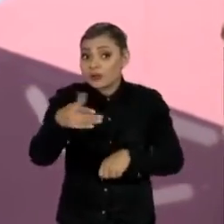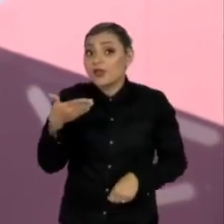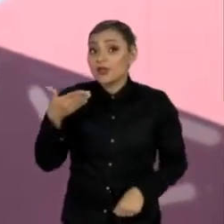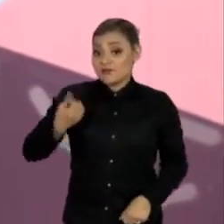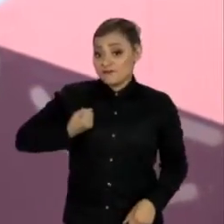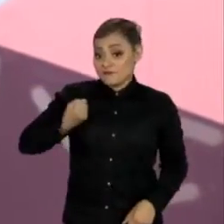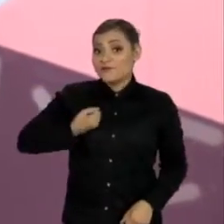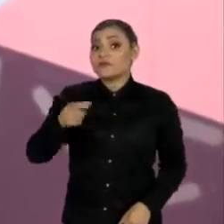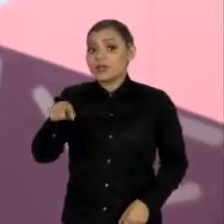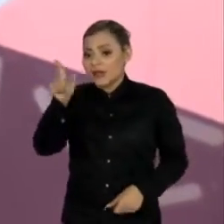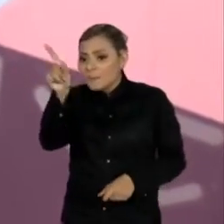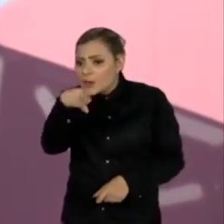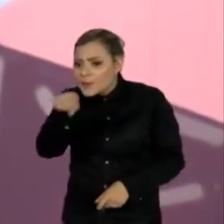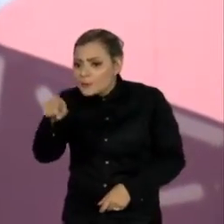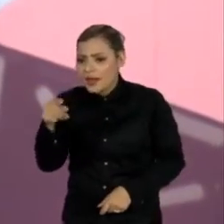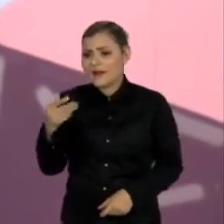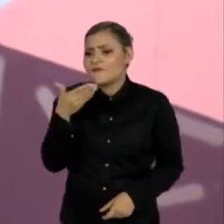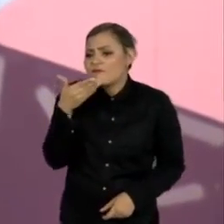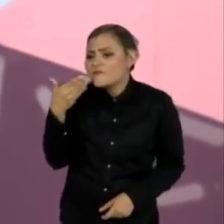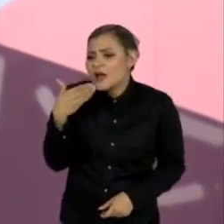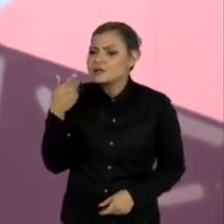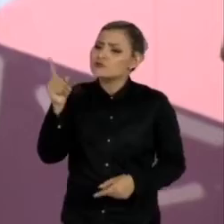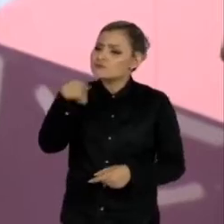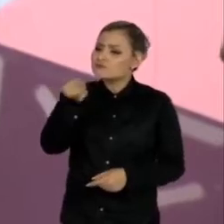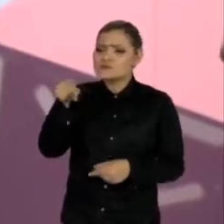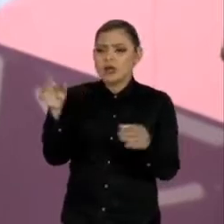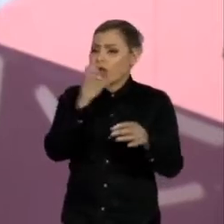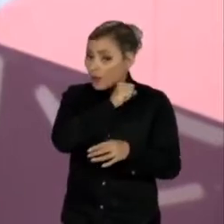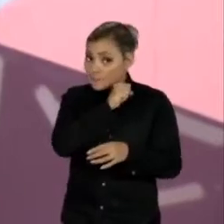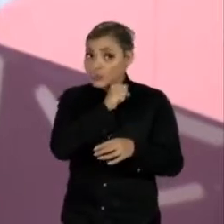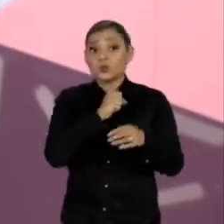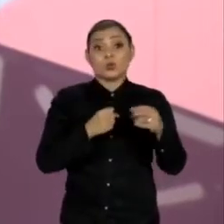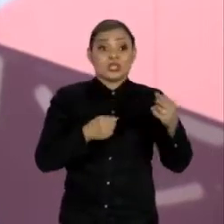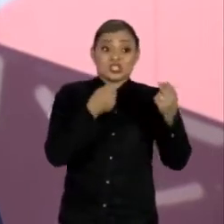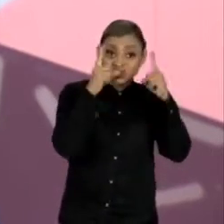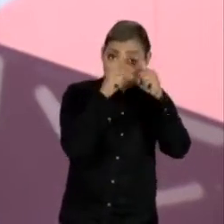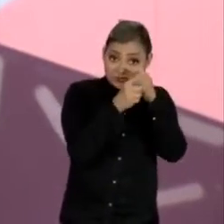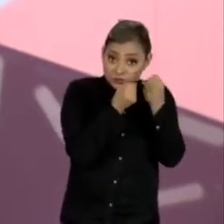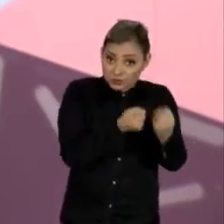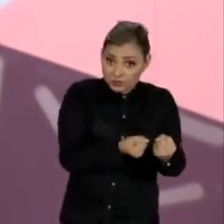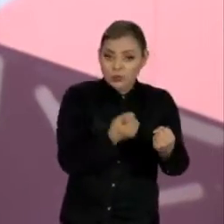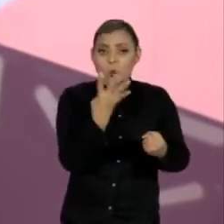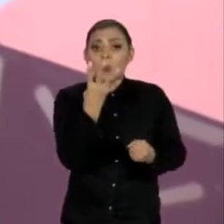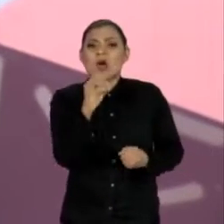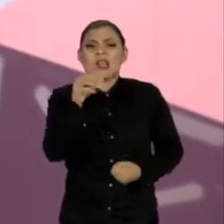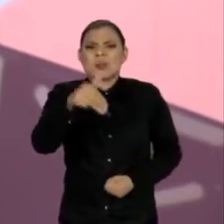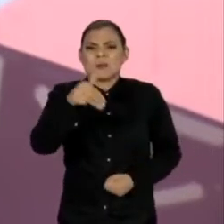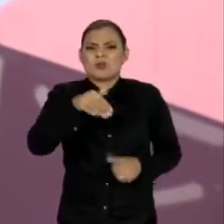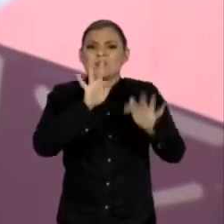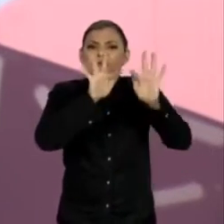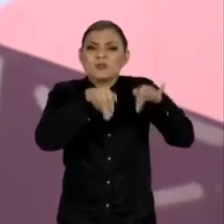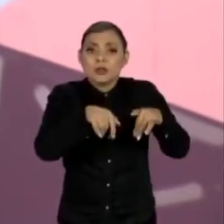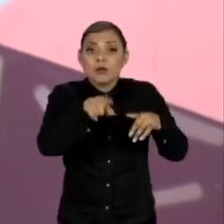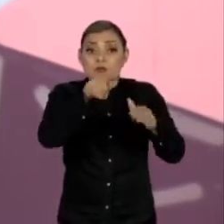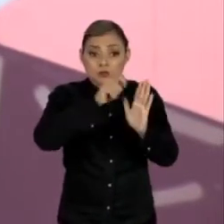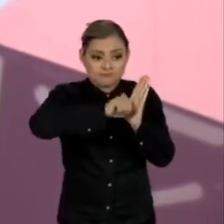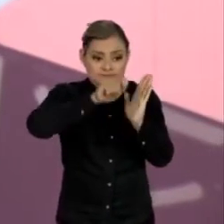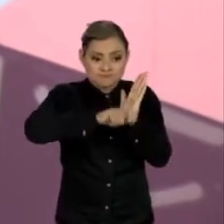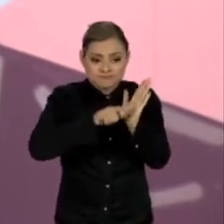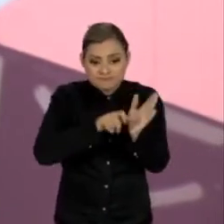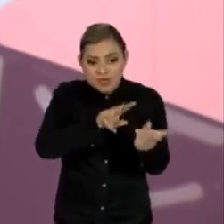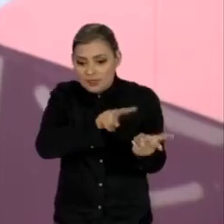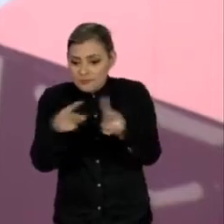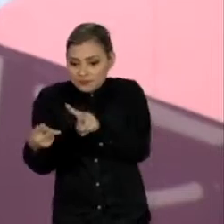fáceis, deixe as difíceis para uma segunda leitura. Tenta reservar os 40 minutos finais para passar o gabarito a